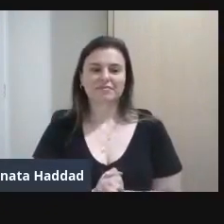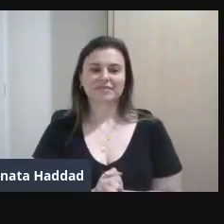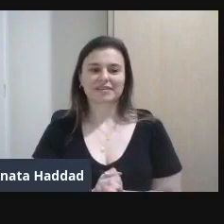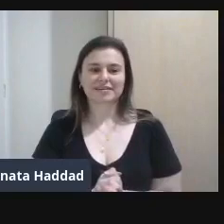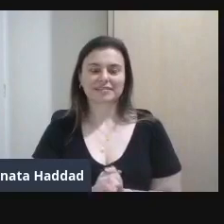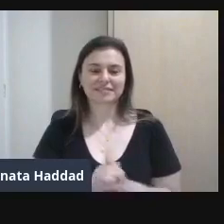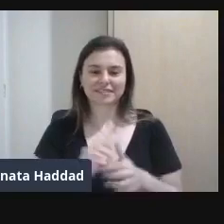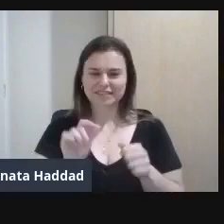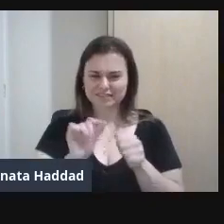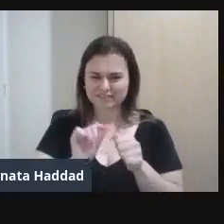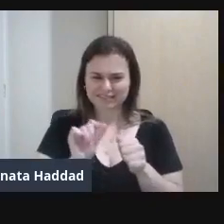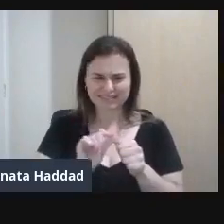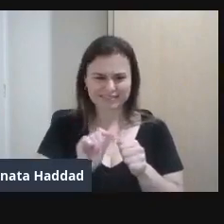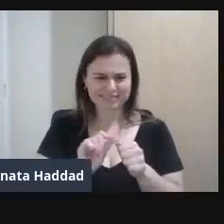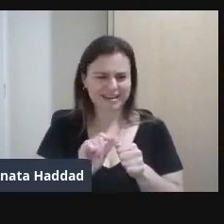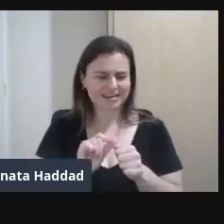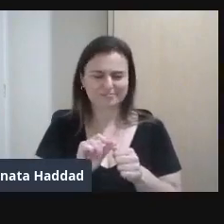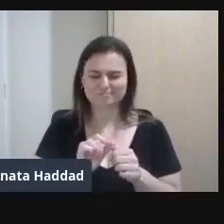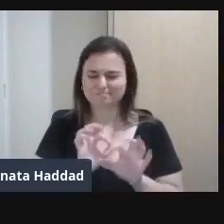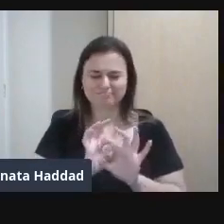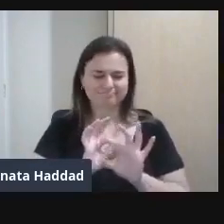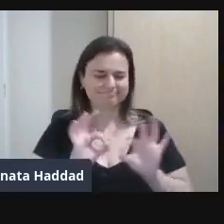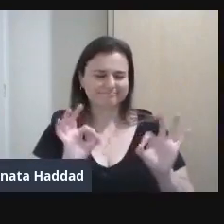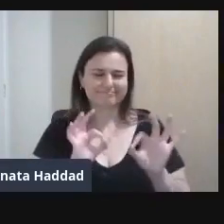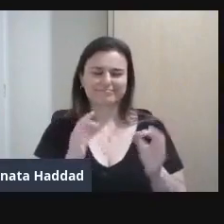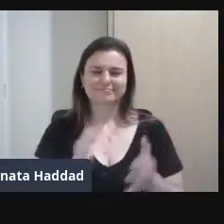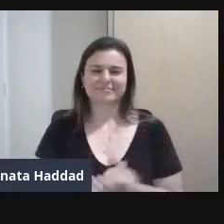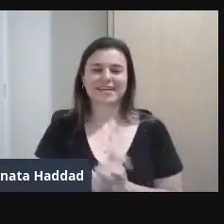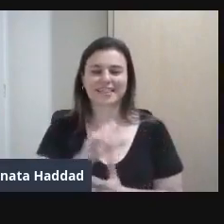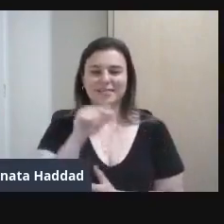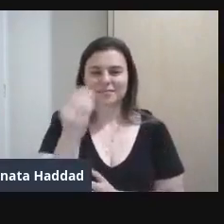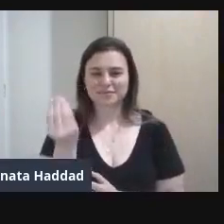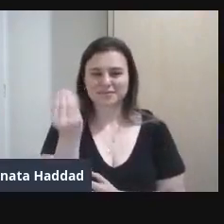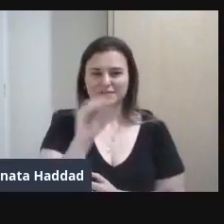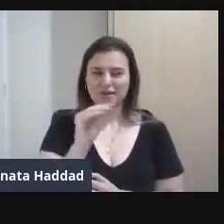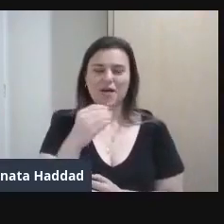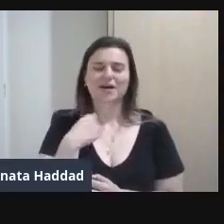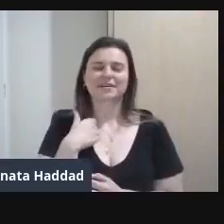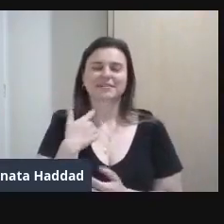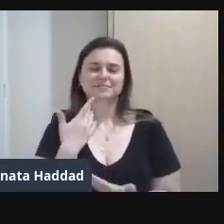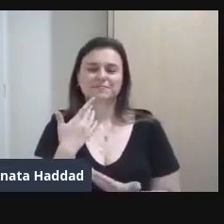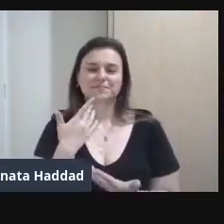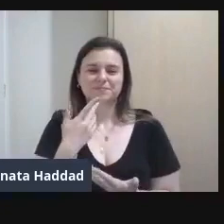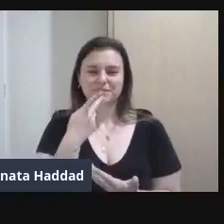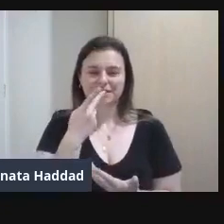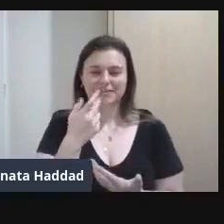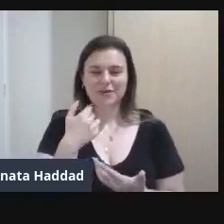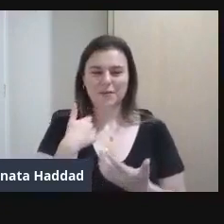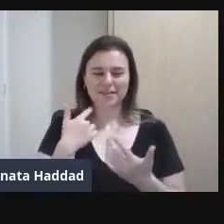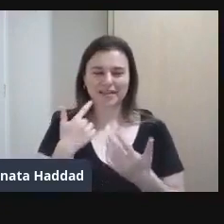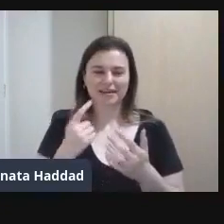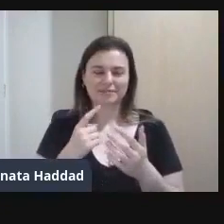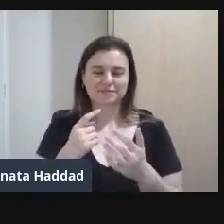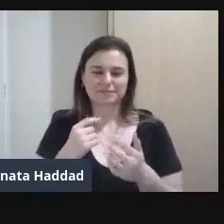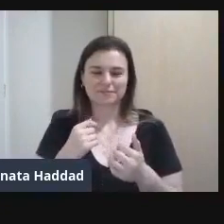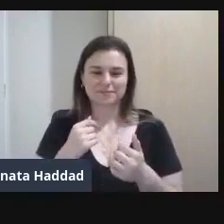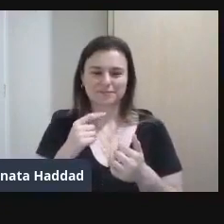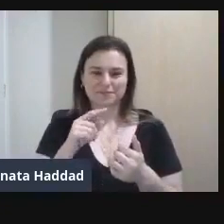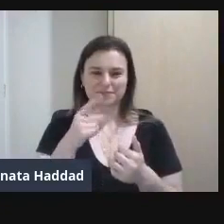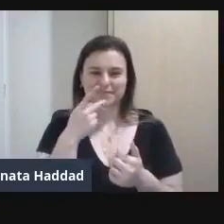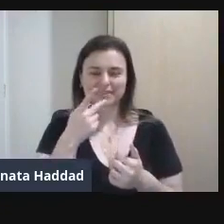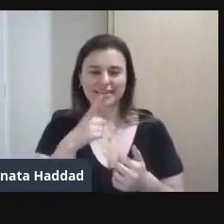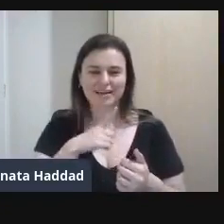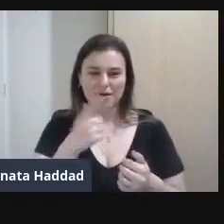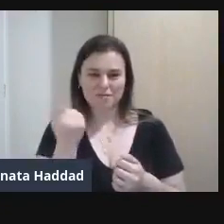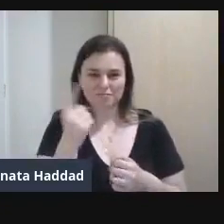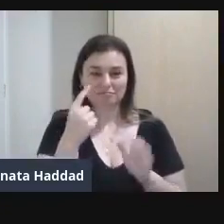Nossa É incrível Olha Depois deixa nos comentários Elas bordaram Dá para ver aqui Olha E depois Claro